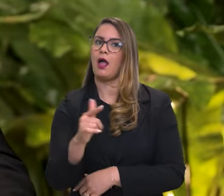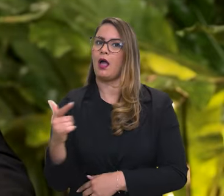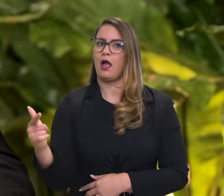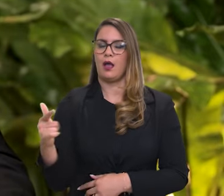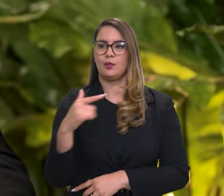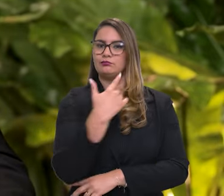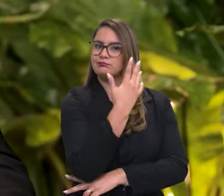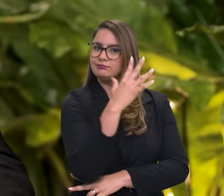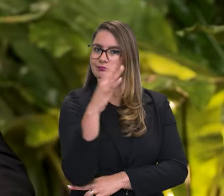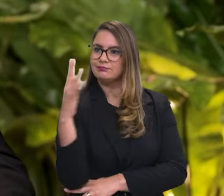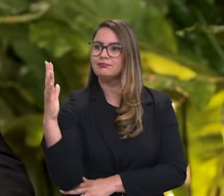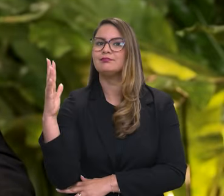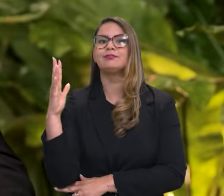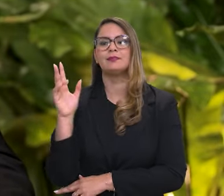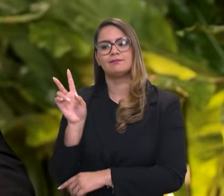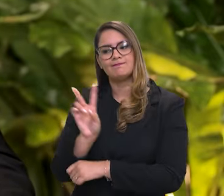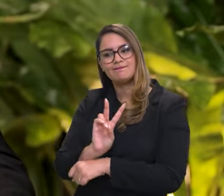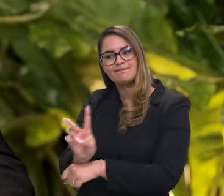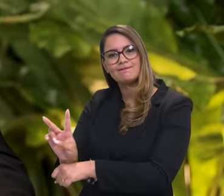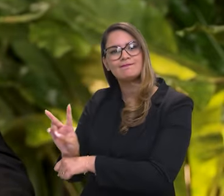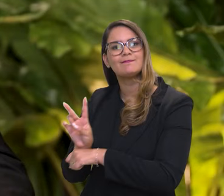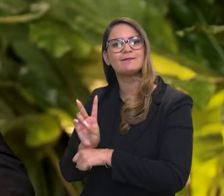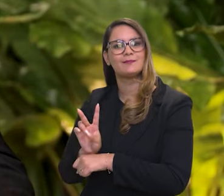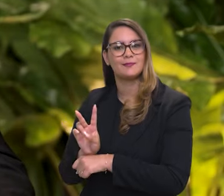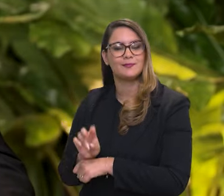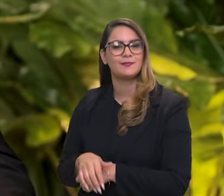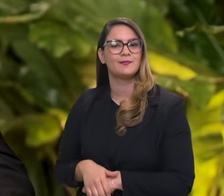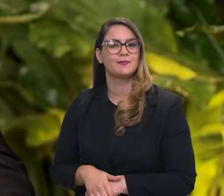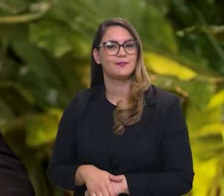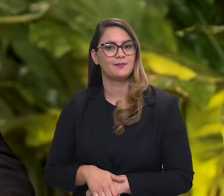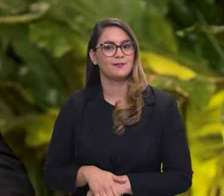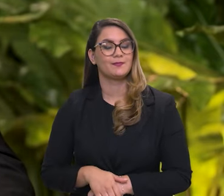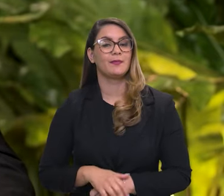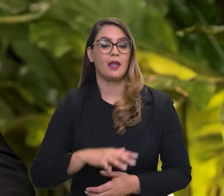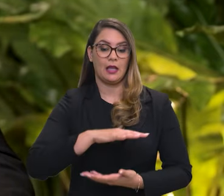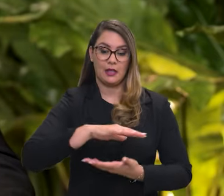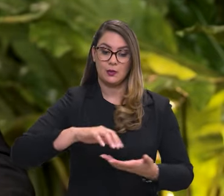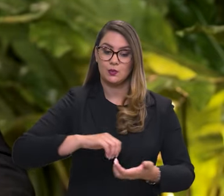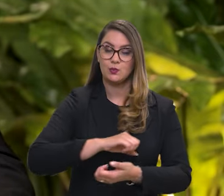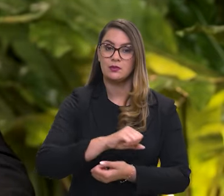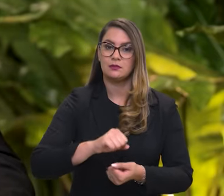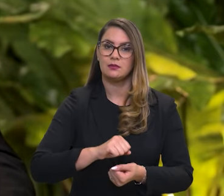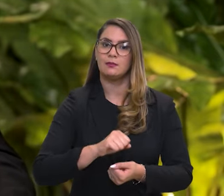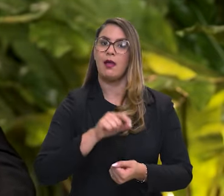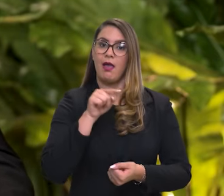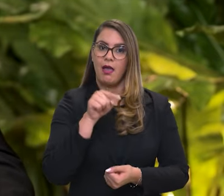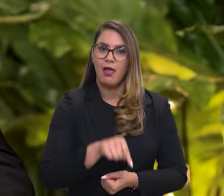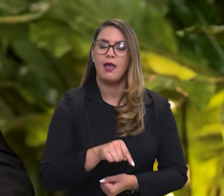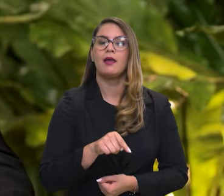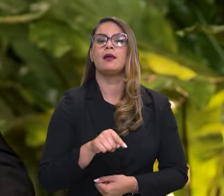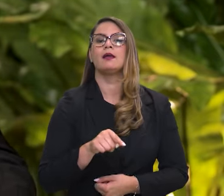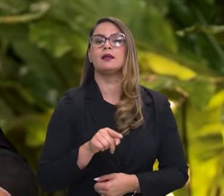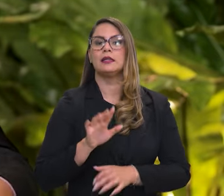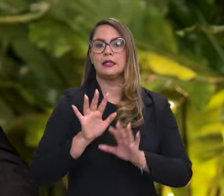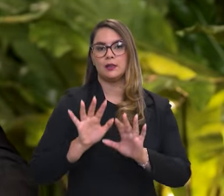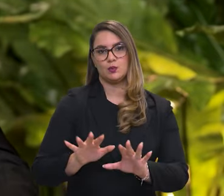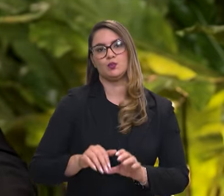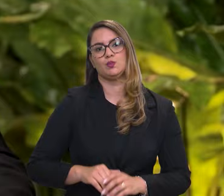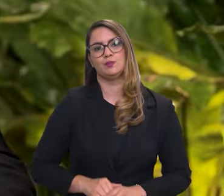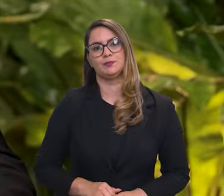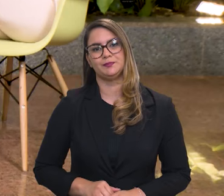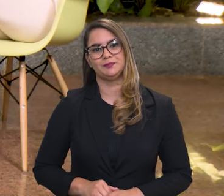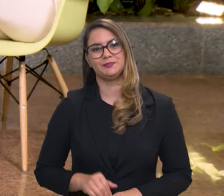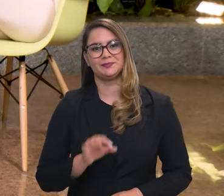mas sem sombra de dúvida, o meio ambiente ser conservado, ser preservado. A sustentabilidade, a chave da sustentabilidade está